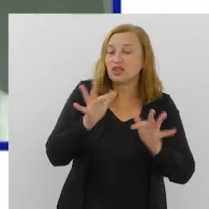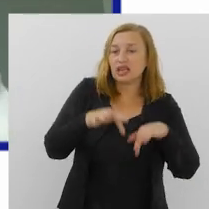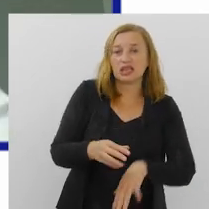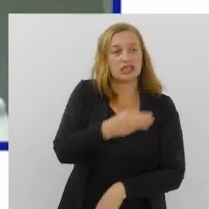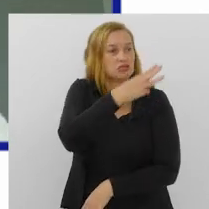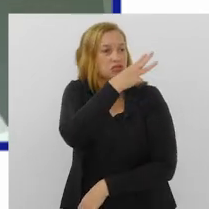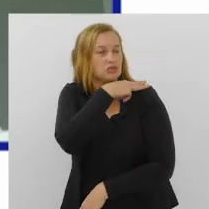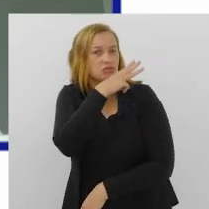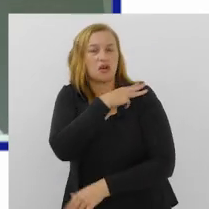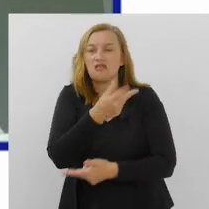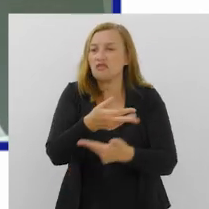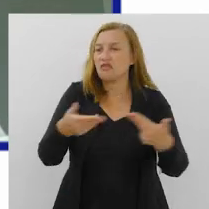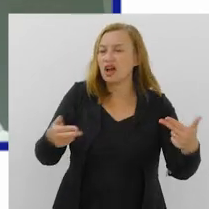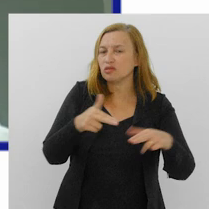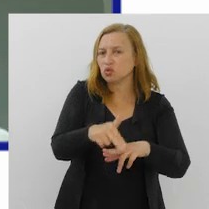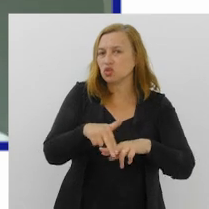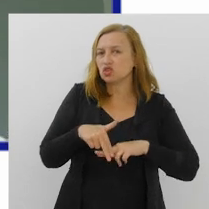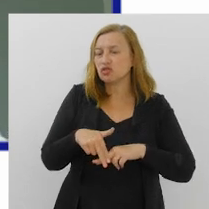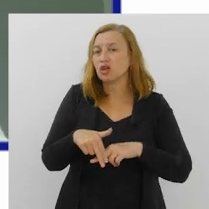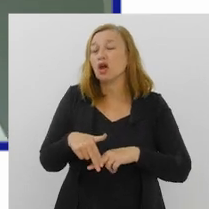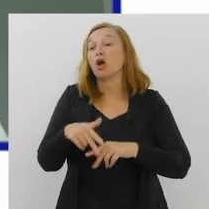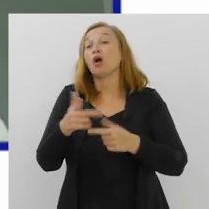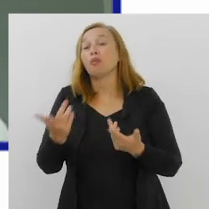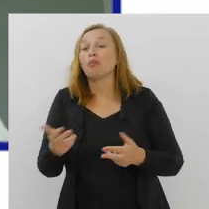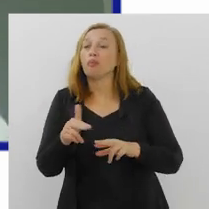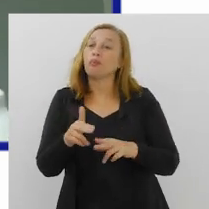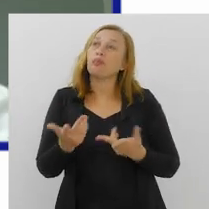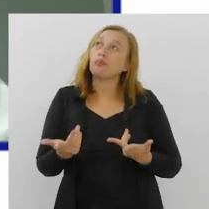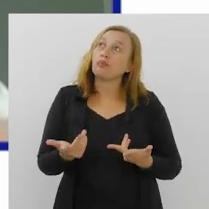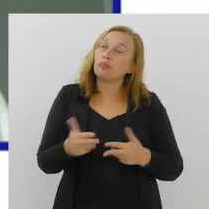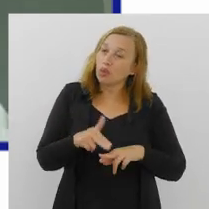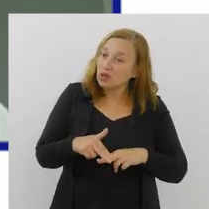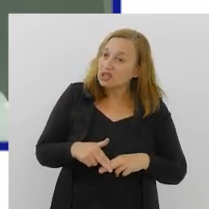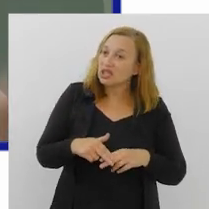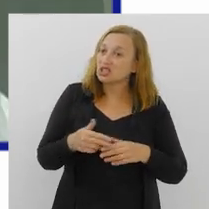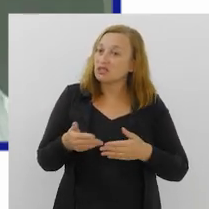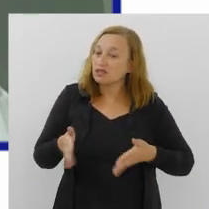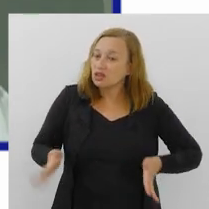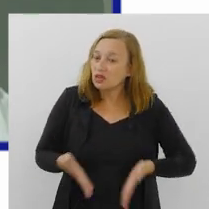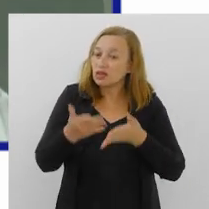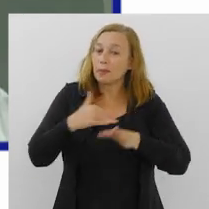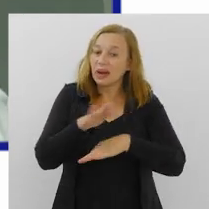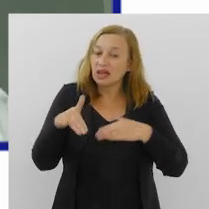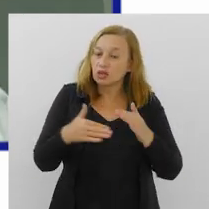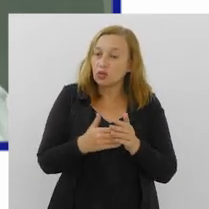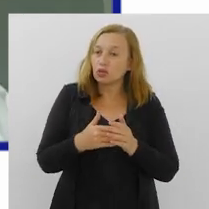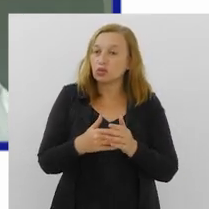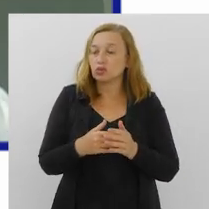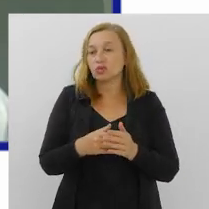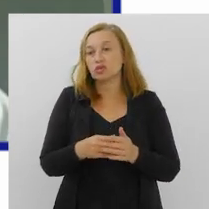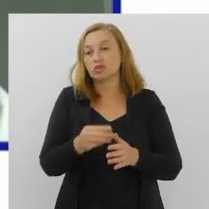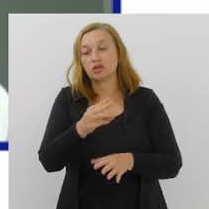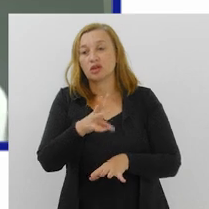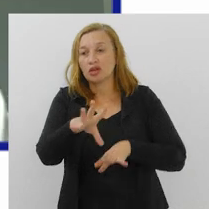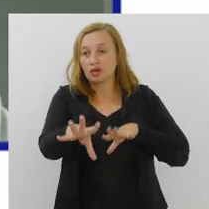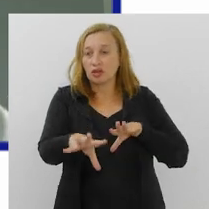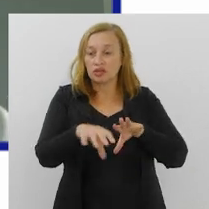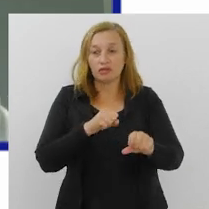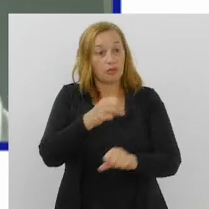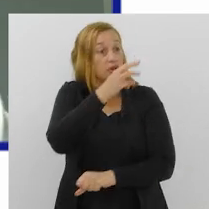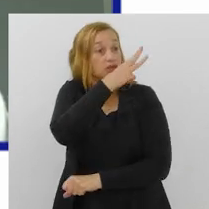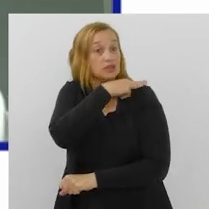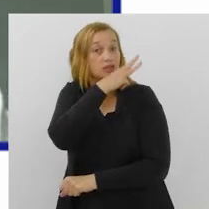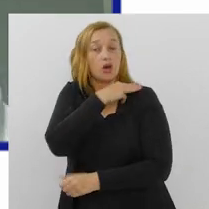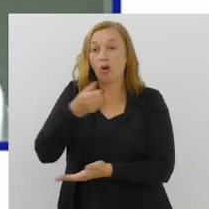Por isso a gente vem tentando que todos participem do ensino médio, né? Que é uma obrigação